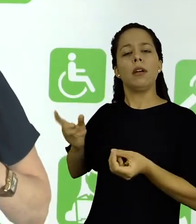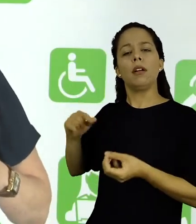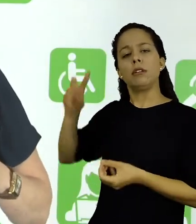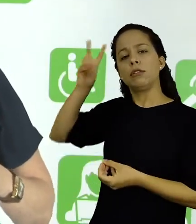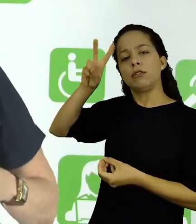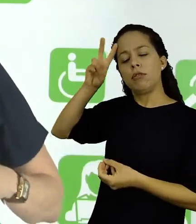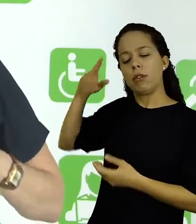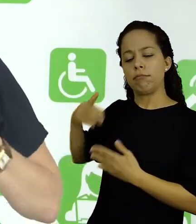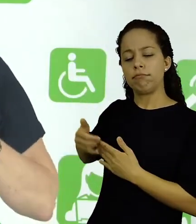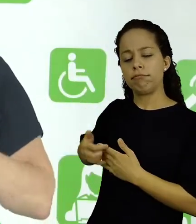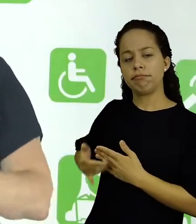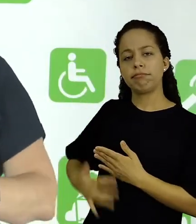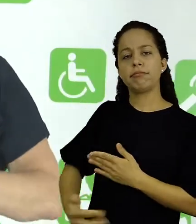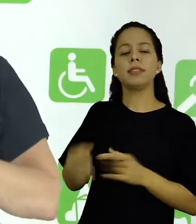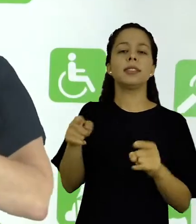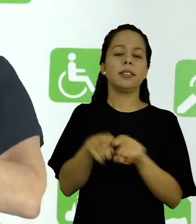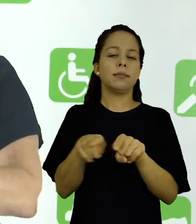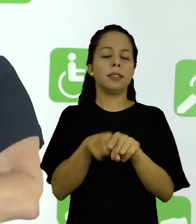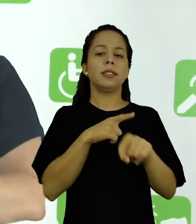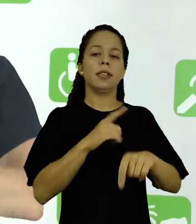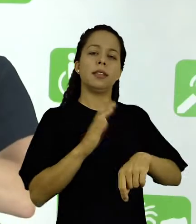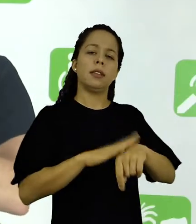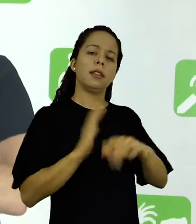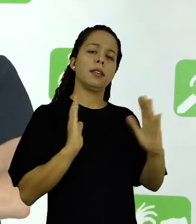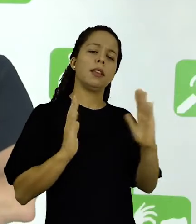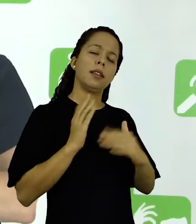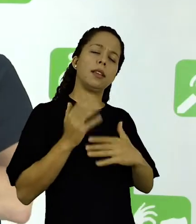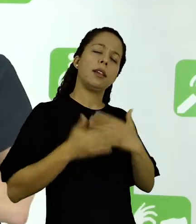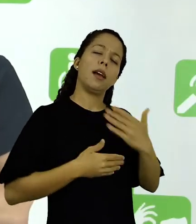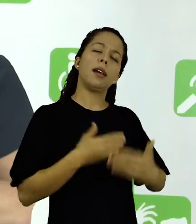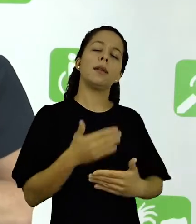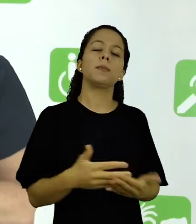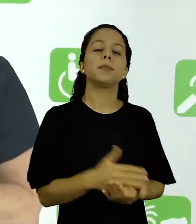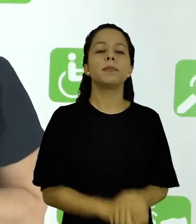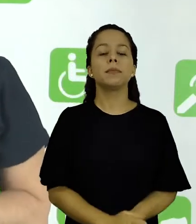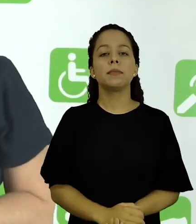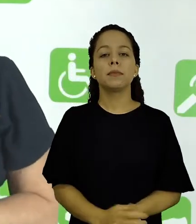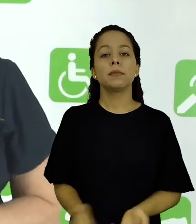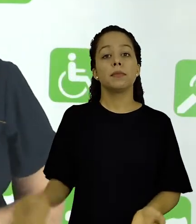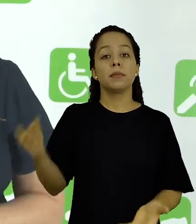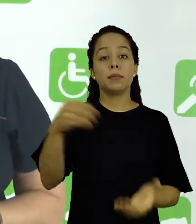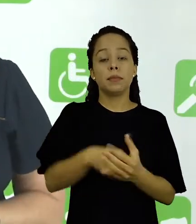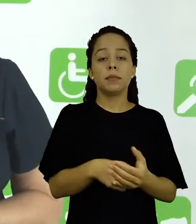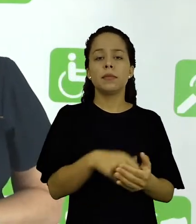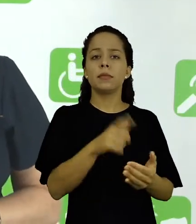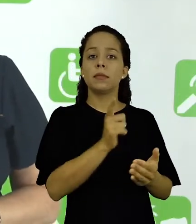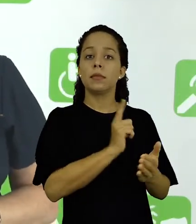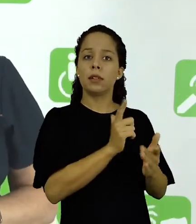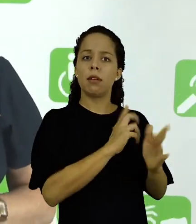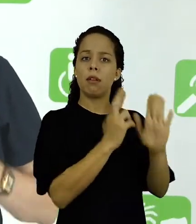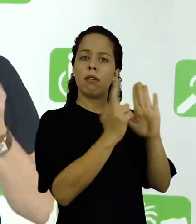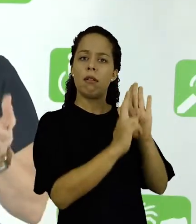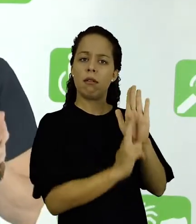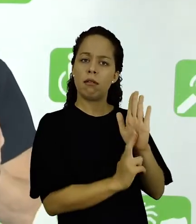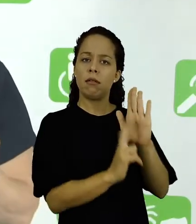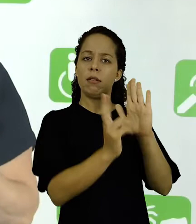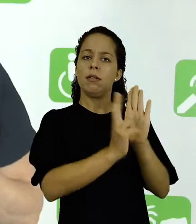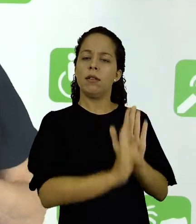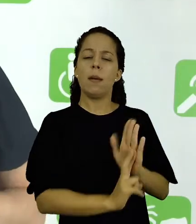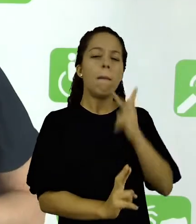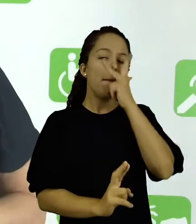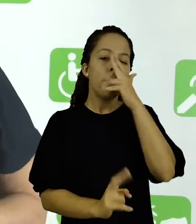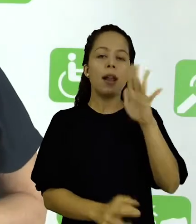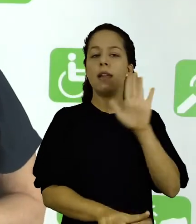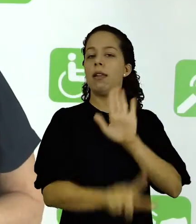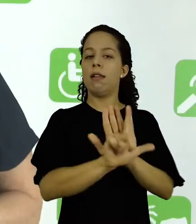são aproveitados ao longo da história, ao longo dos tempos. O conhecimento científico, ele estabelece leis,